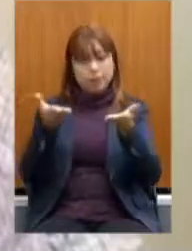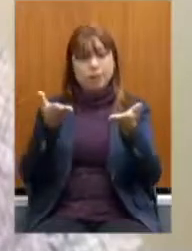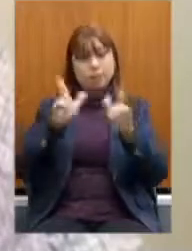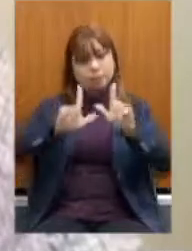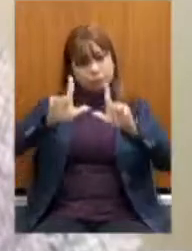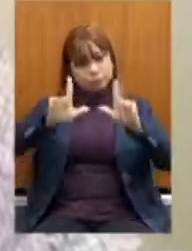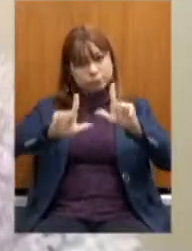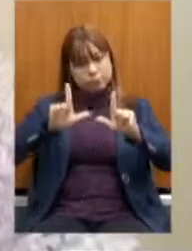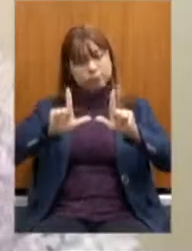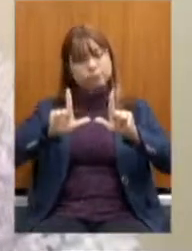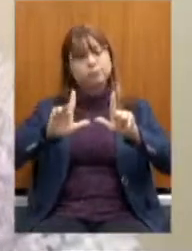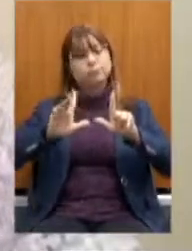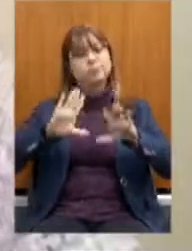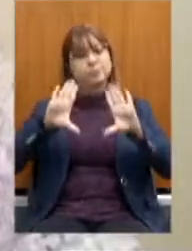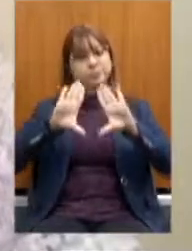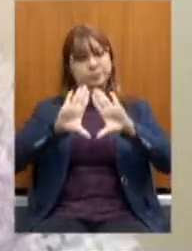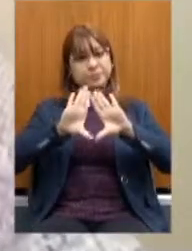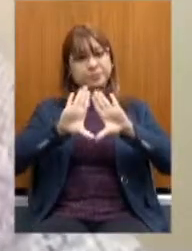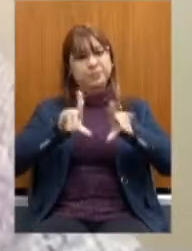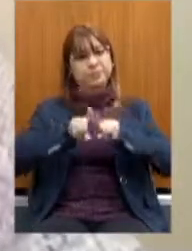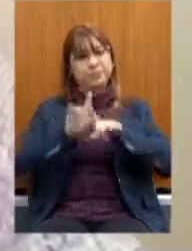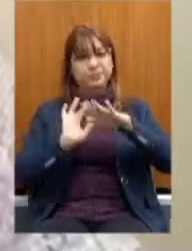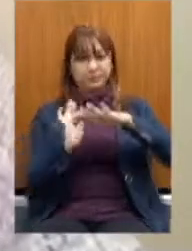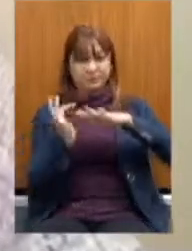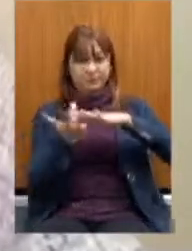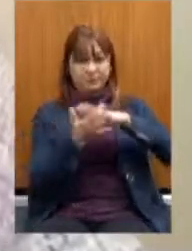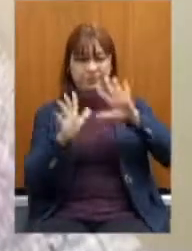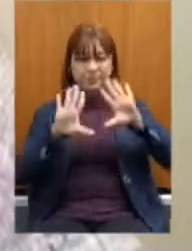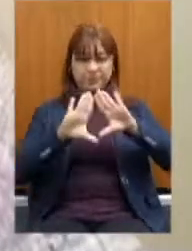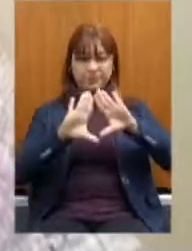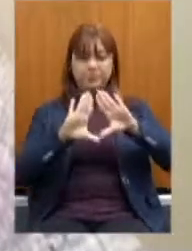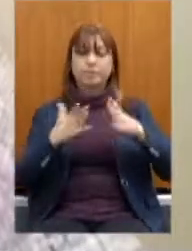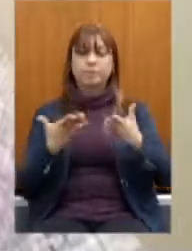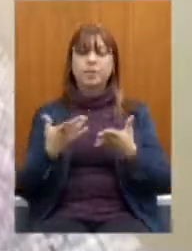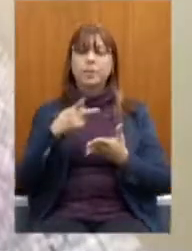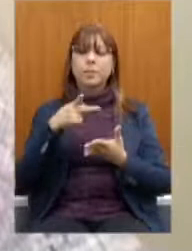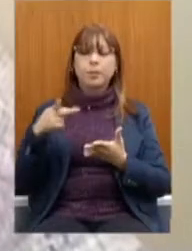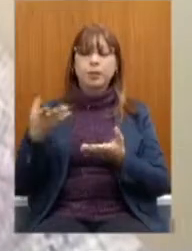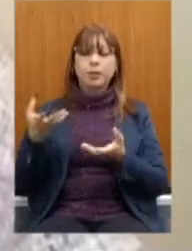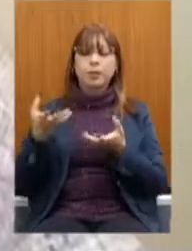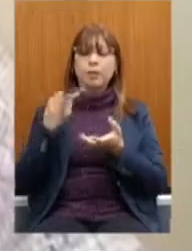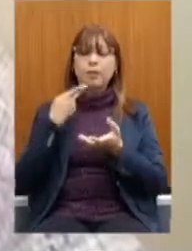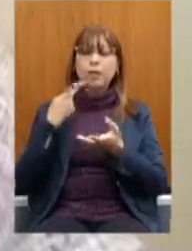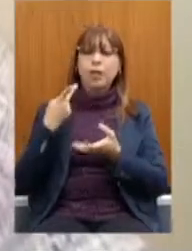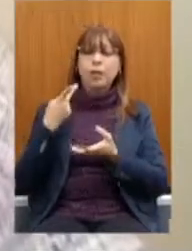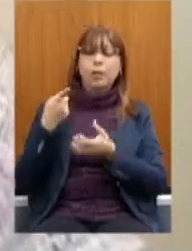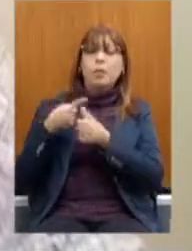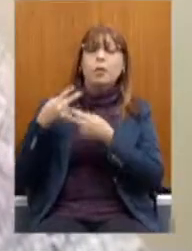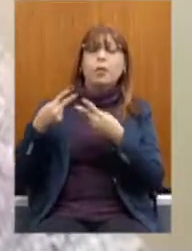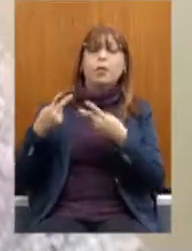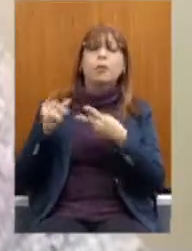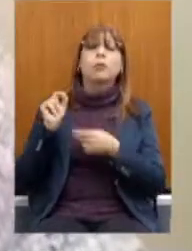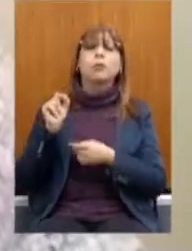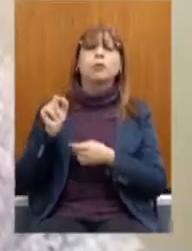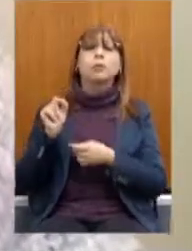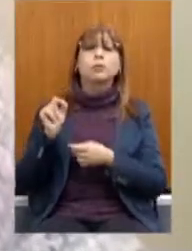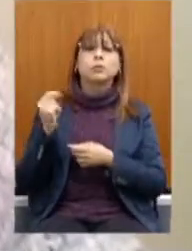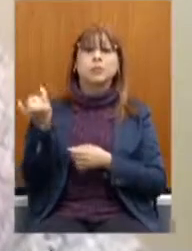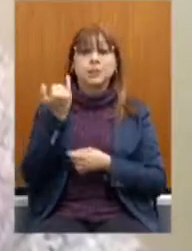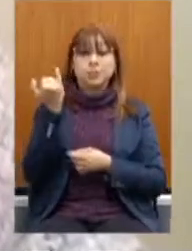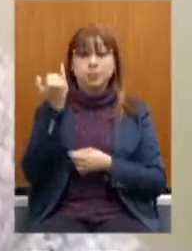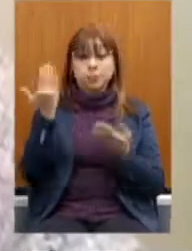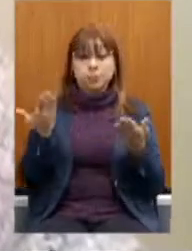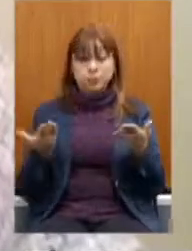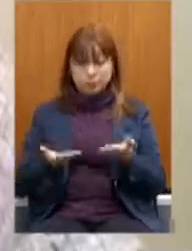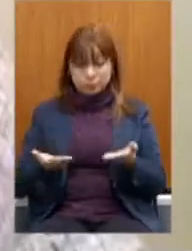Assembleia e pelas redes sociais. Presidente, a primeira coisa que eu quero dizer é da importância da mesa dessa